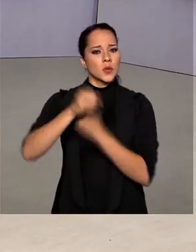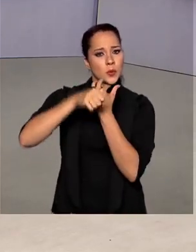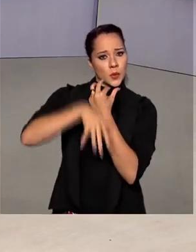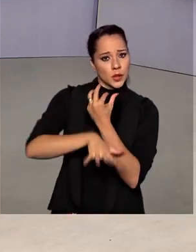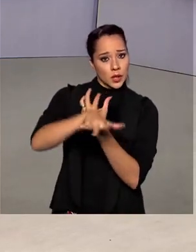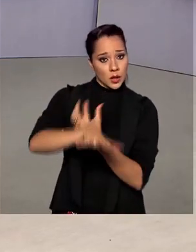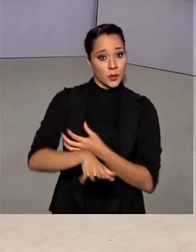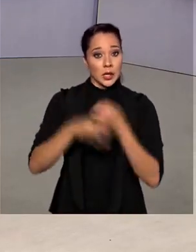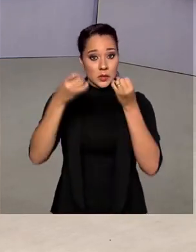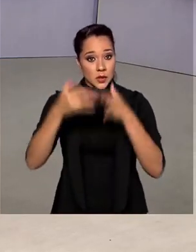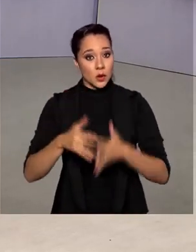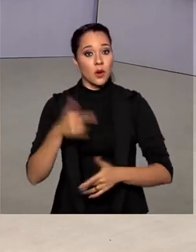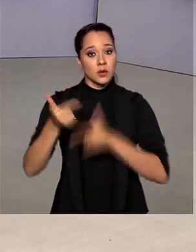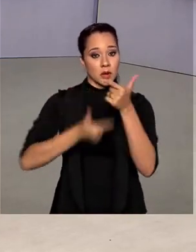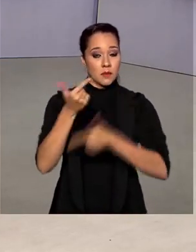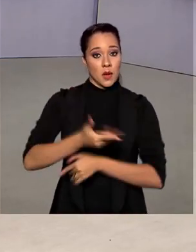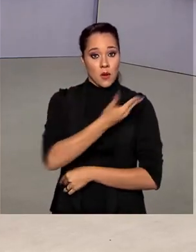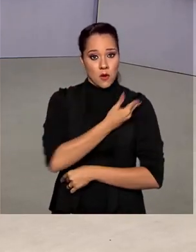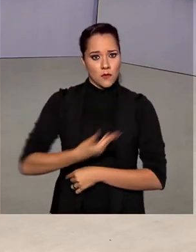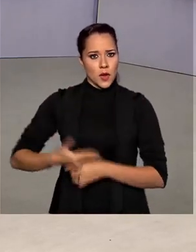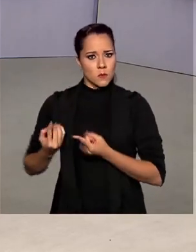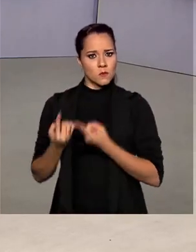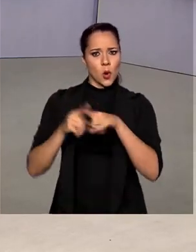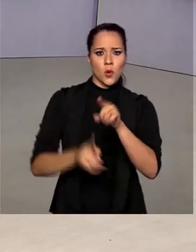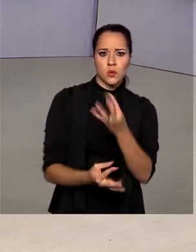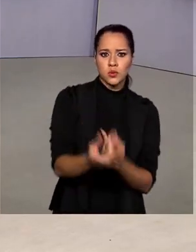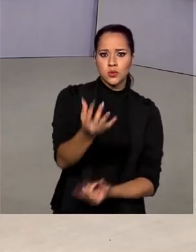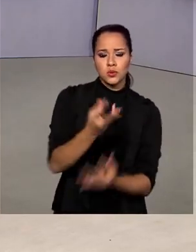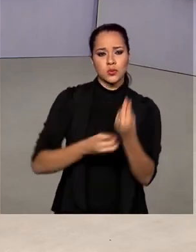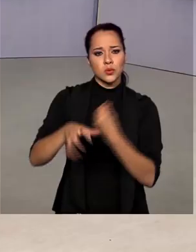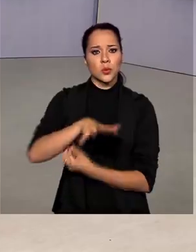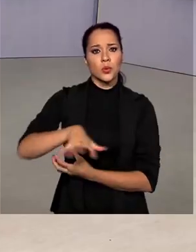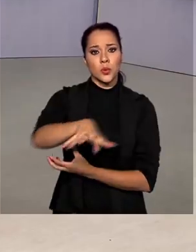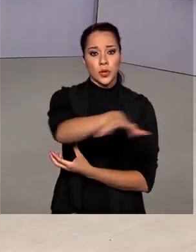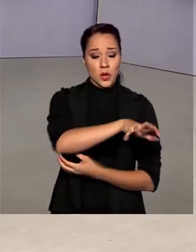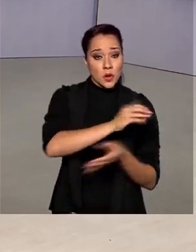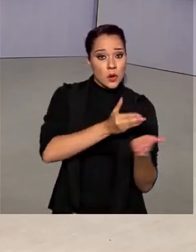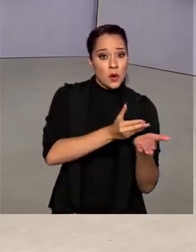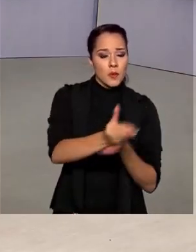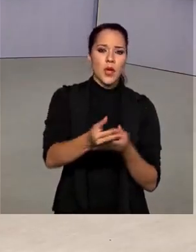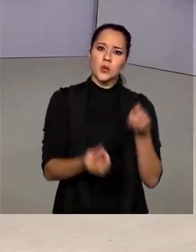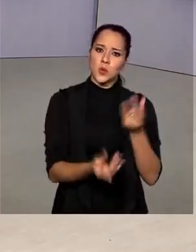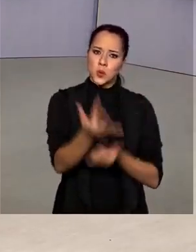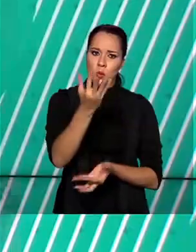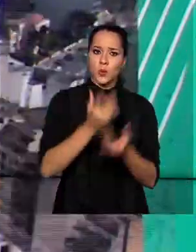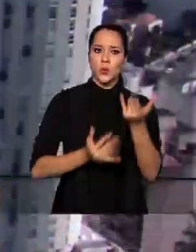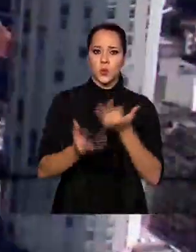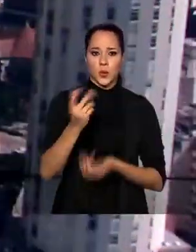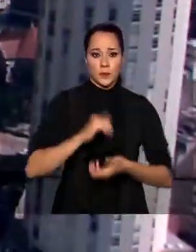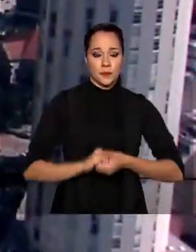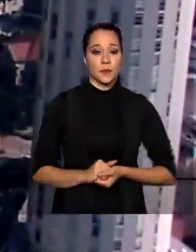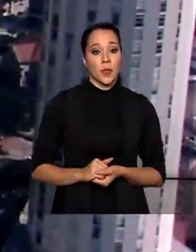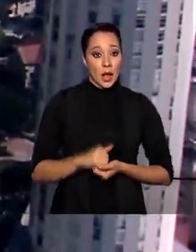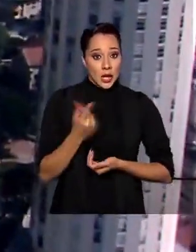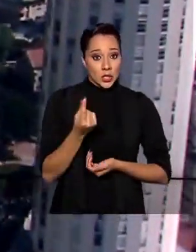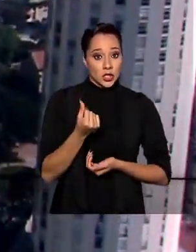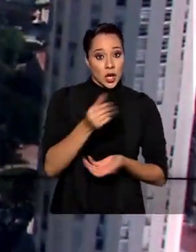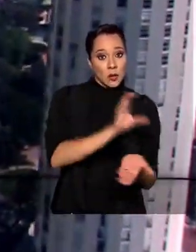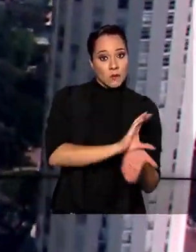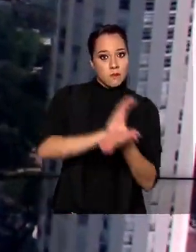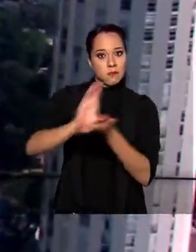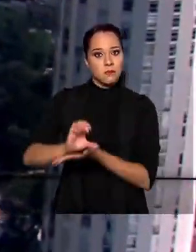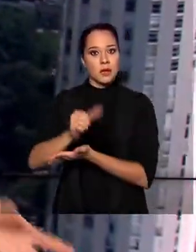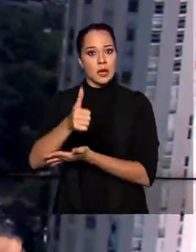Ele reforçou o trabalho do governo no combate às queimadas na região desde o início dos incêndios. Além de recursos,